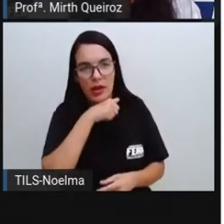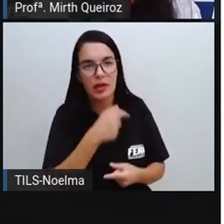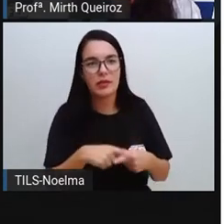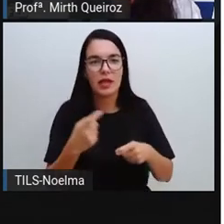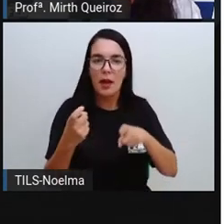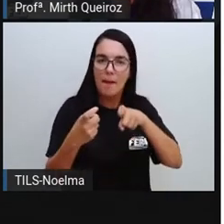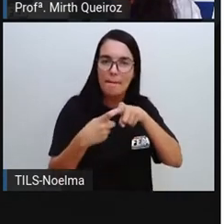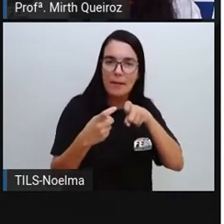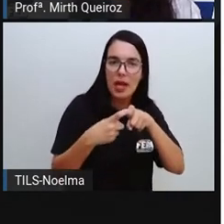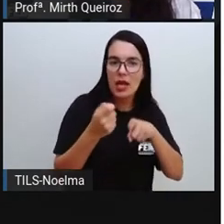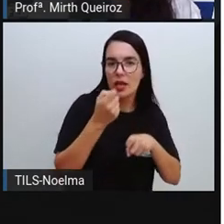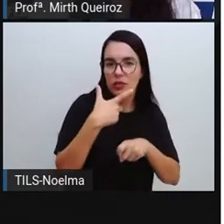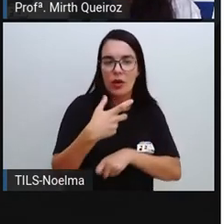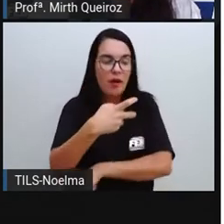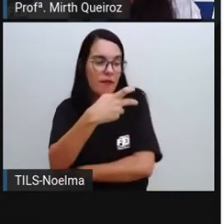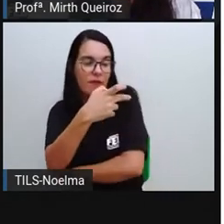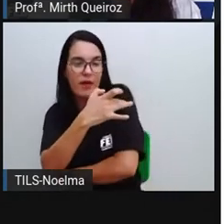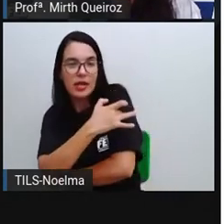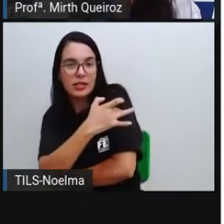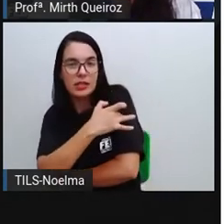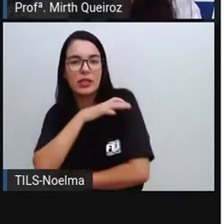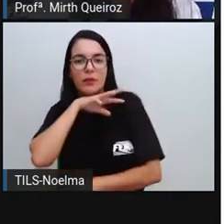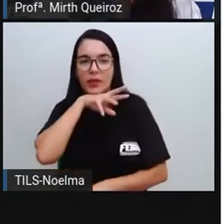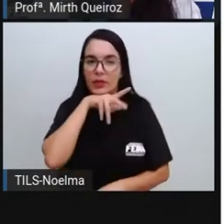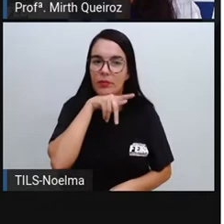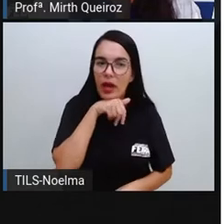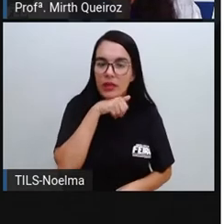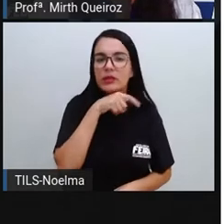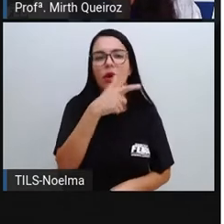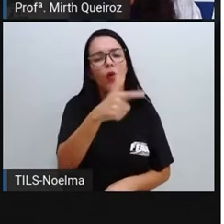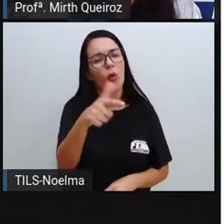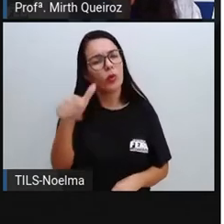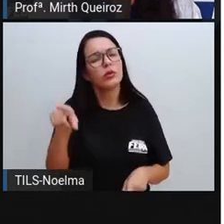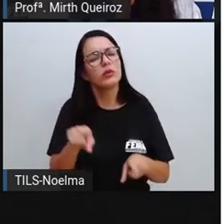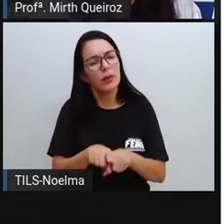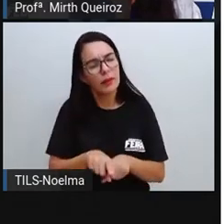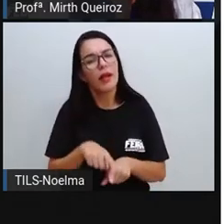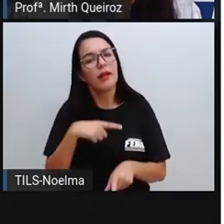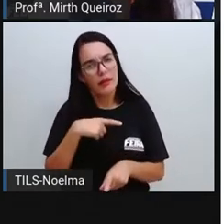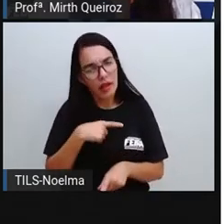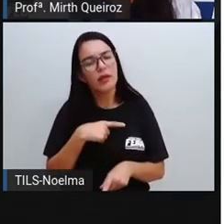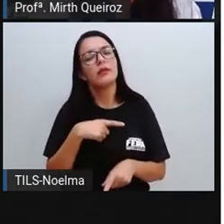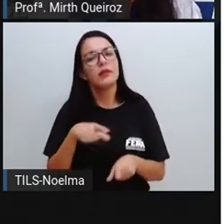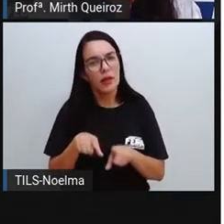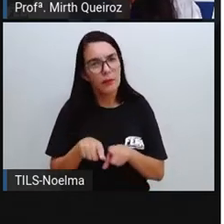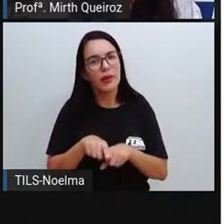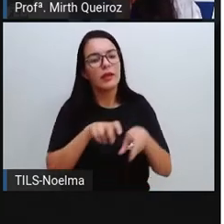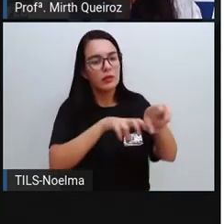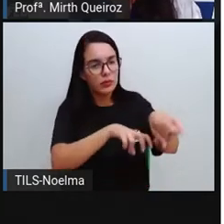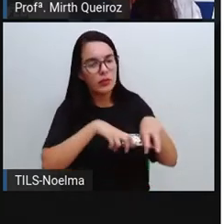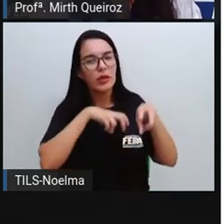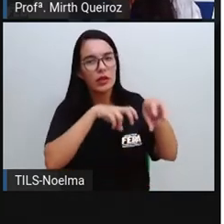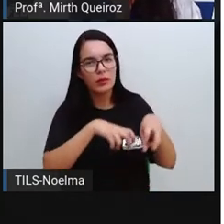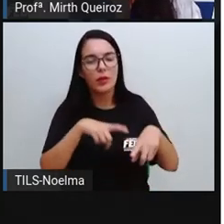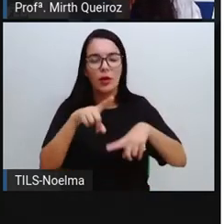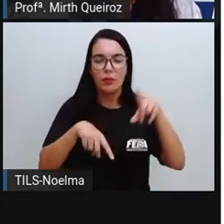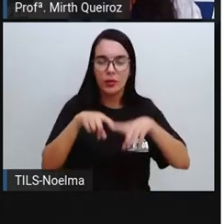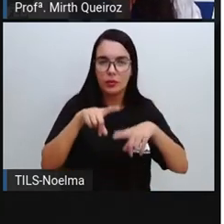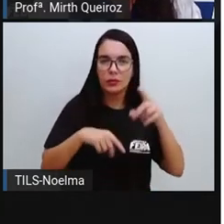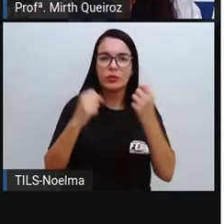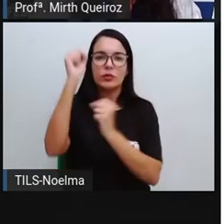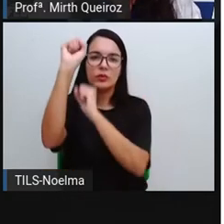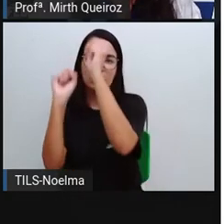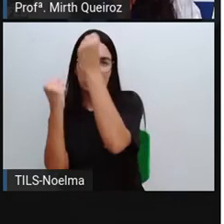medicamentos, vacinas para os animais, entre outros. Então, no campo, também se utiliza produtos